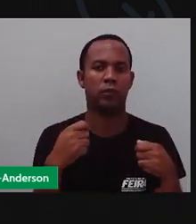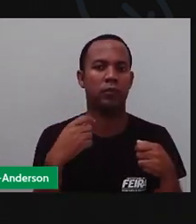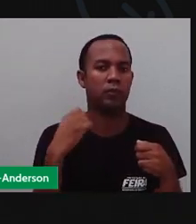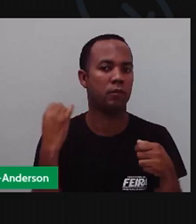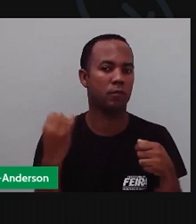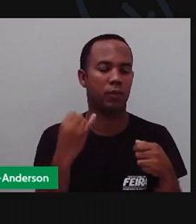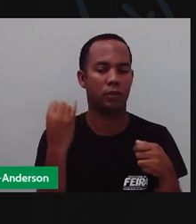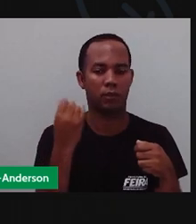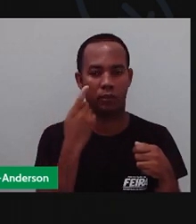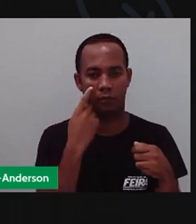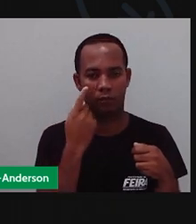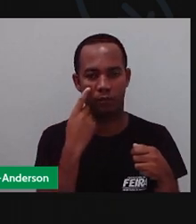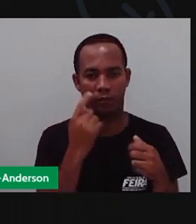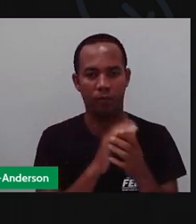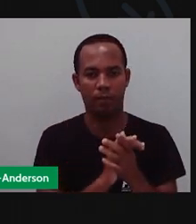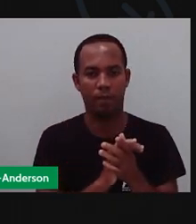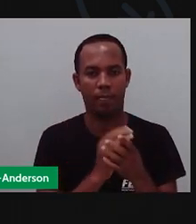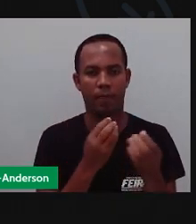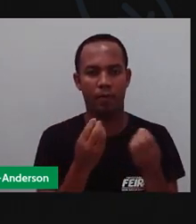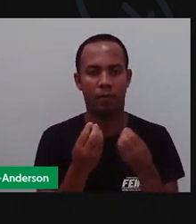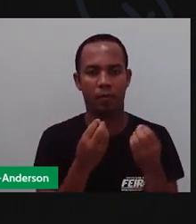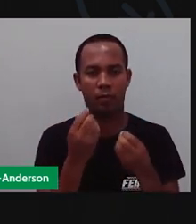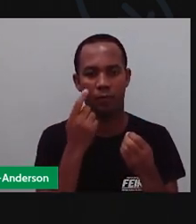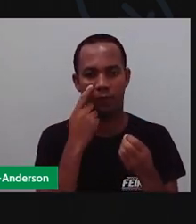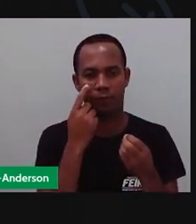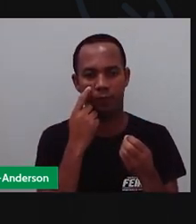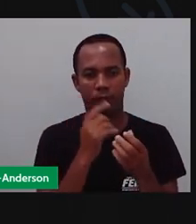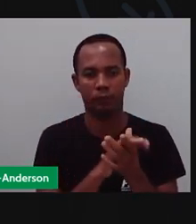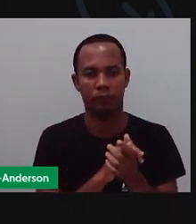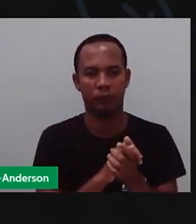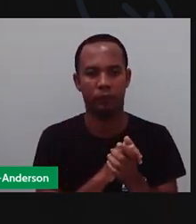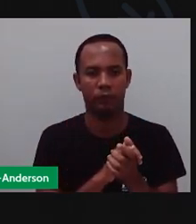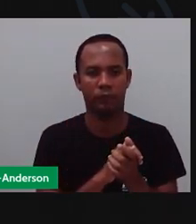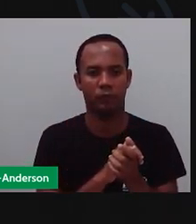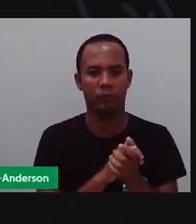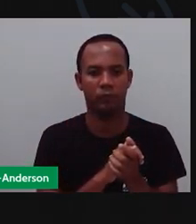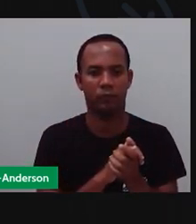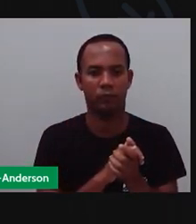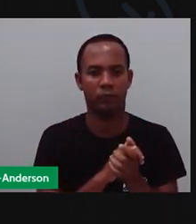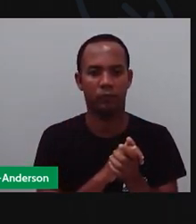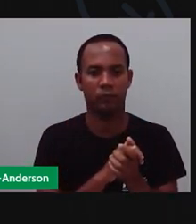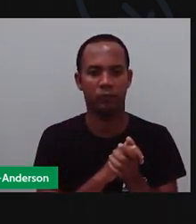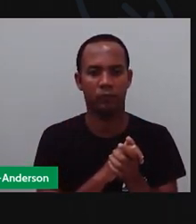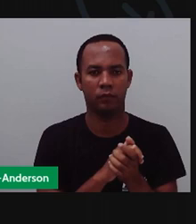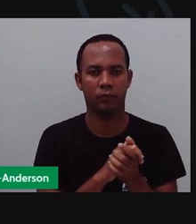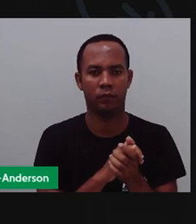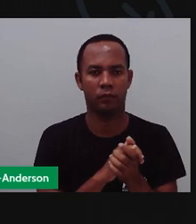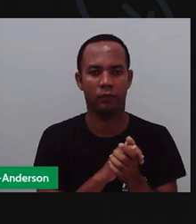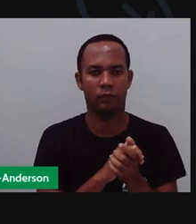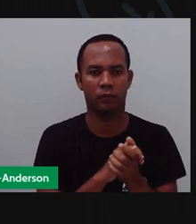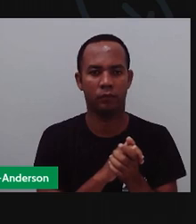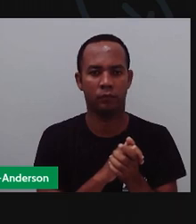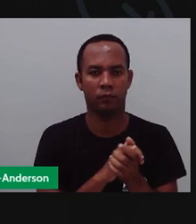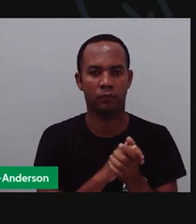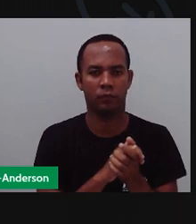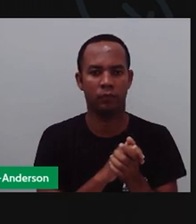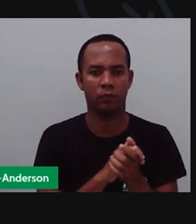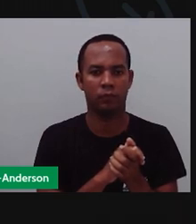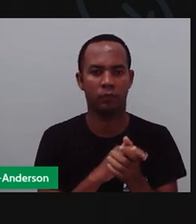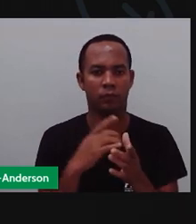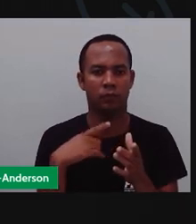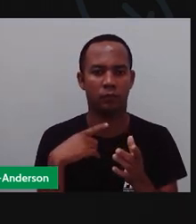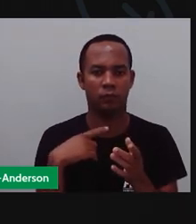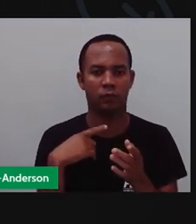em barras, que foi aquele, a Pró, a grosso modo, vai fazer aqui, que foi aquele que a Pró vai fazendo assim, não foi isso? Pronto.